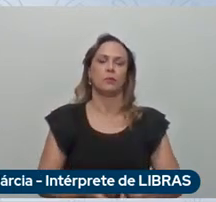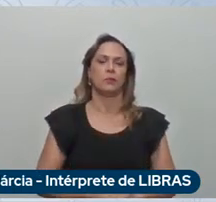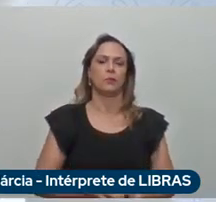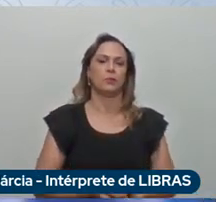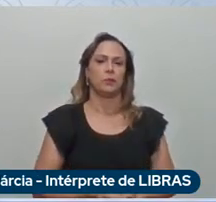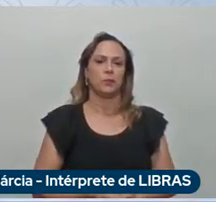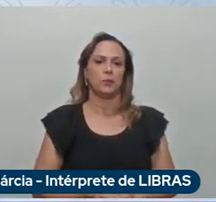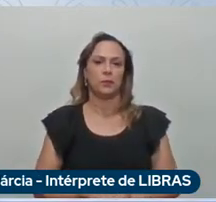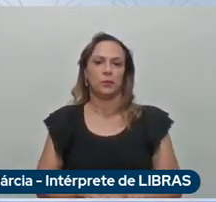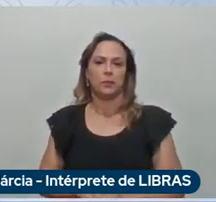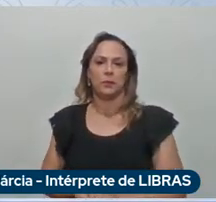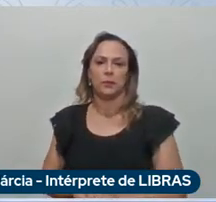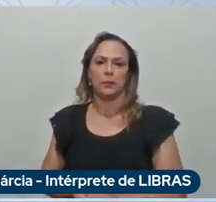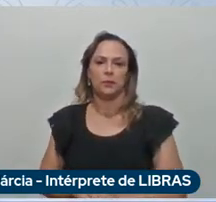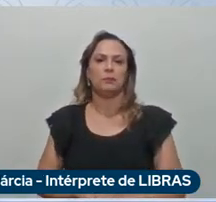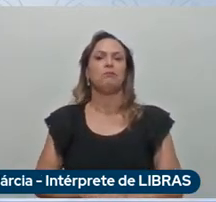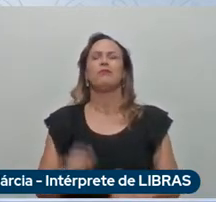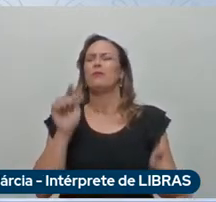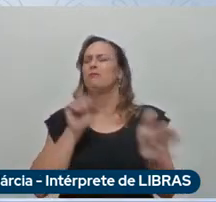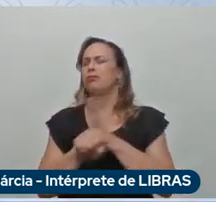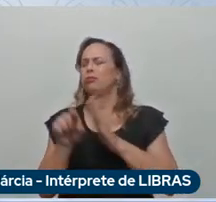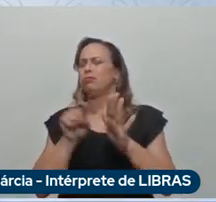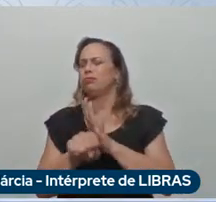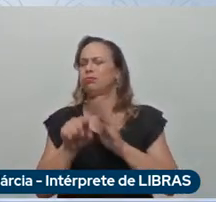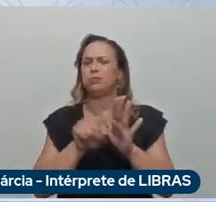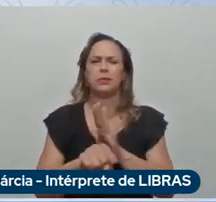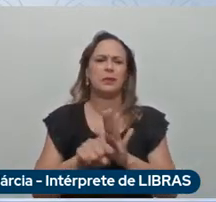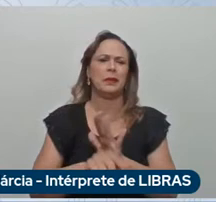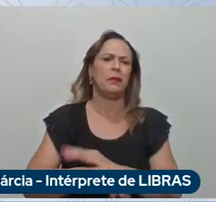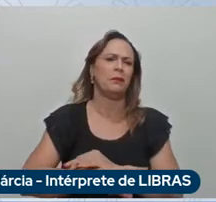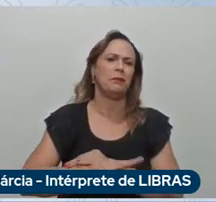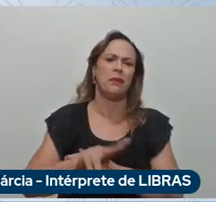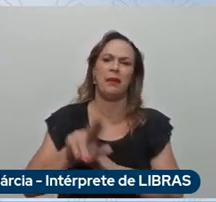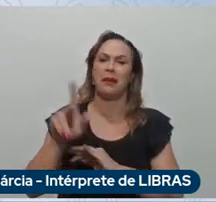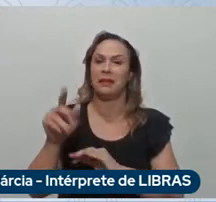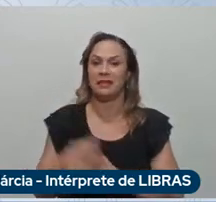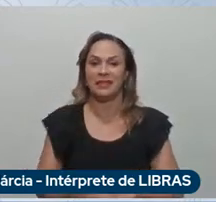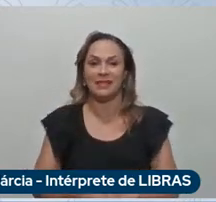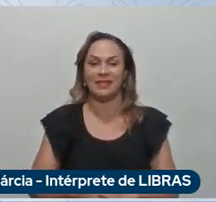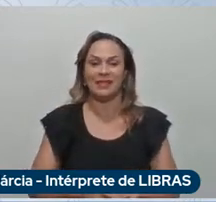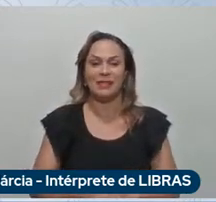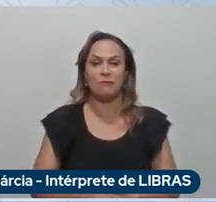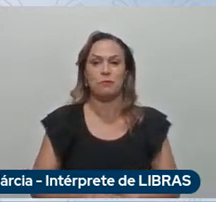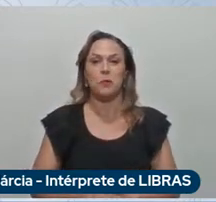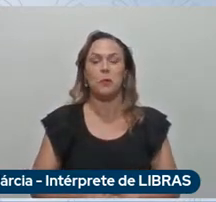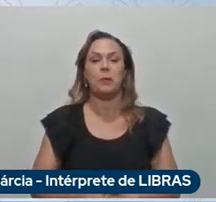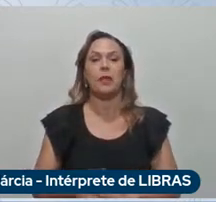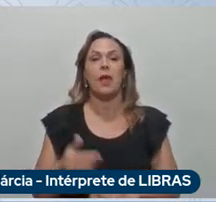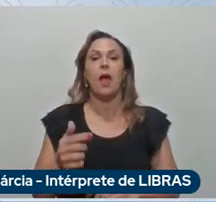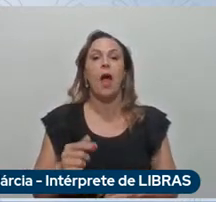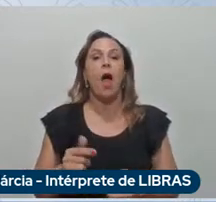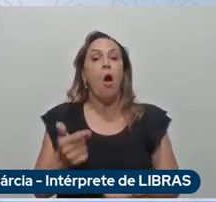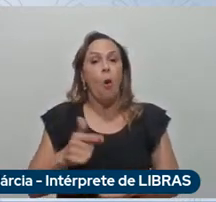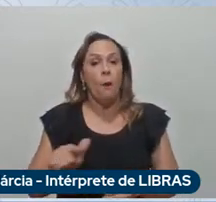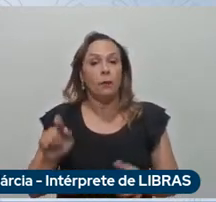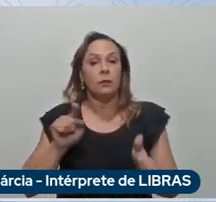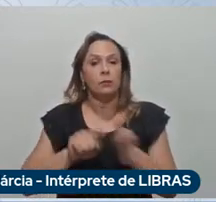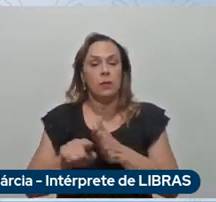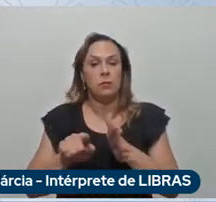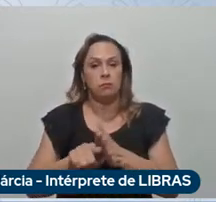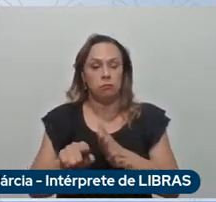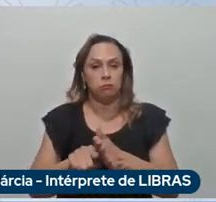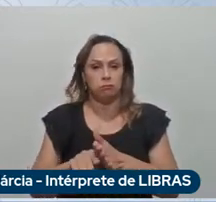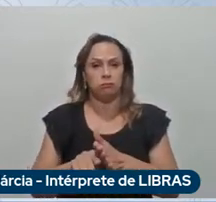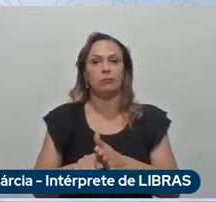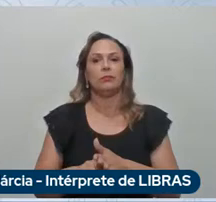Muitas perguntas aqui bom a próxima diz respeito qual programa